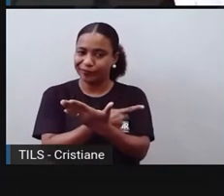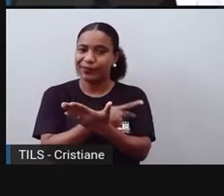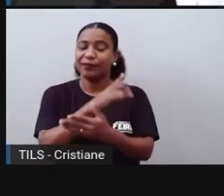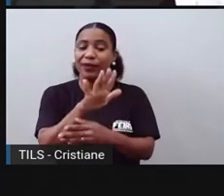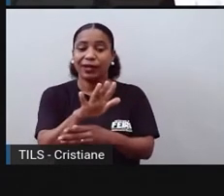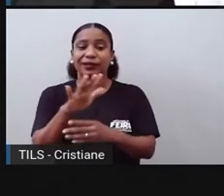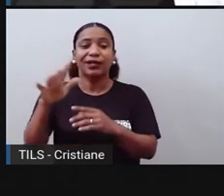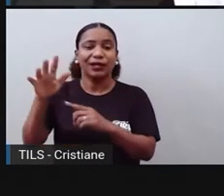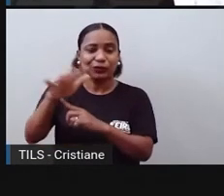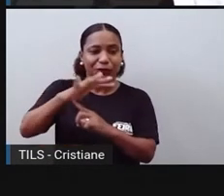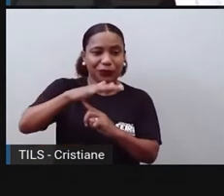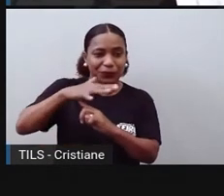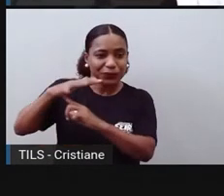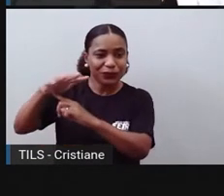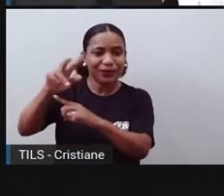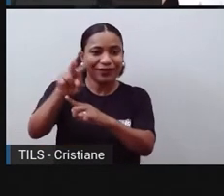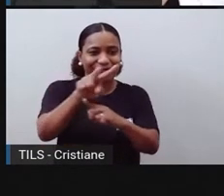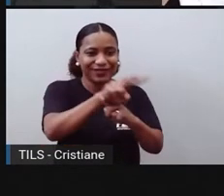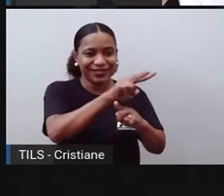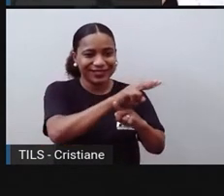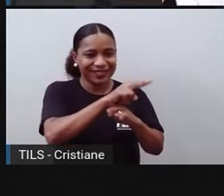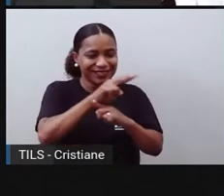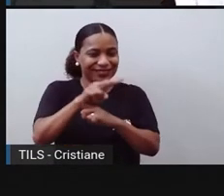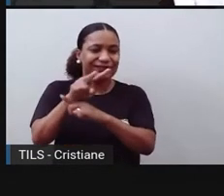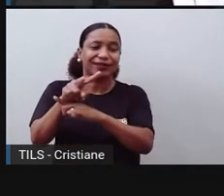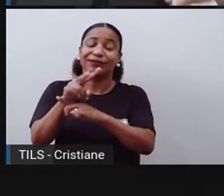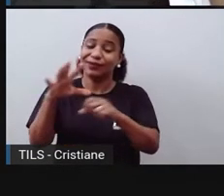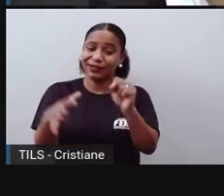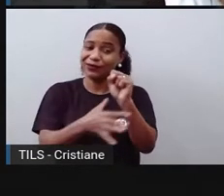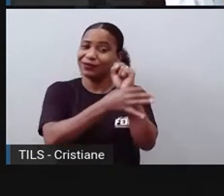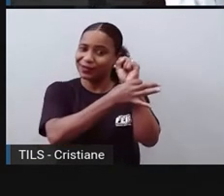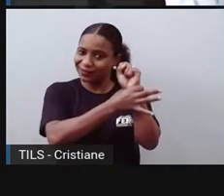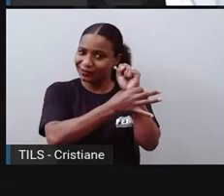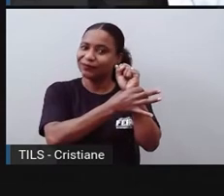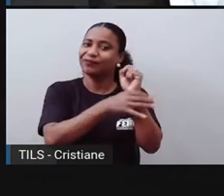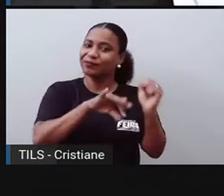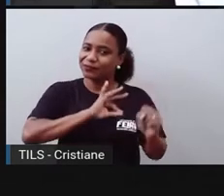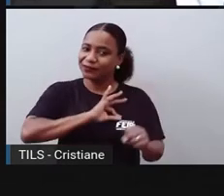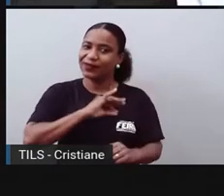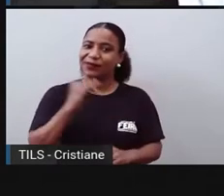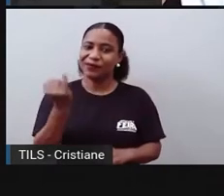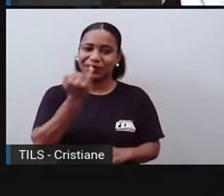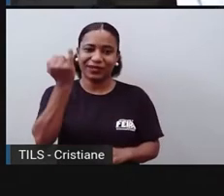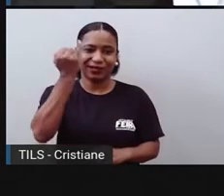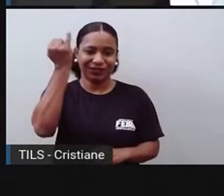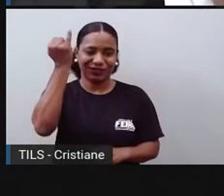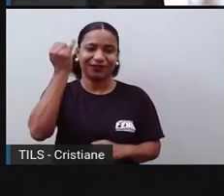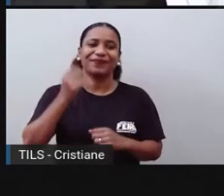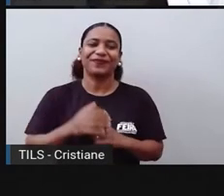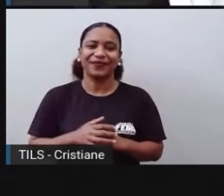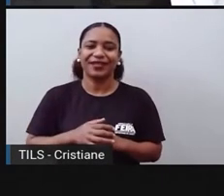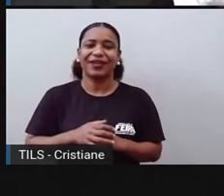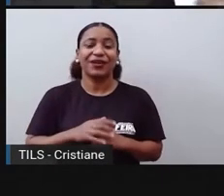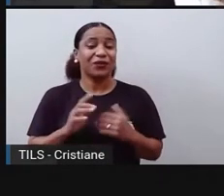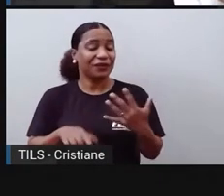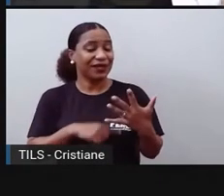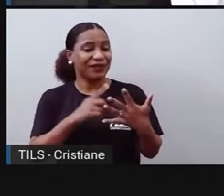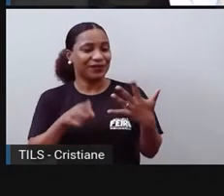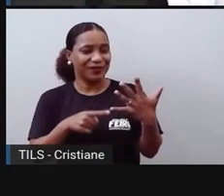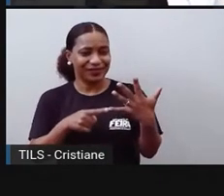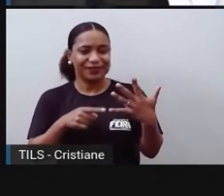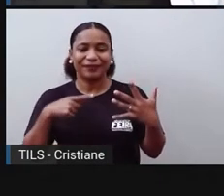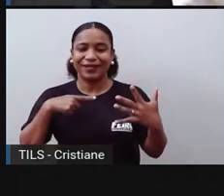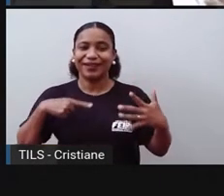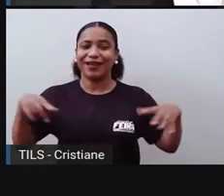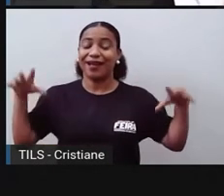pública, uma série de coisas. E a moda, essa que diz, né, como é que a gente vai se vestir, qual é tipo de sapato, qual é a cor, qual é tipo